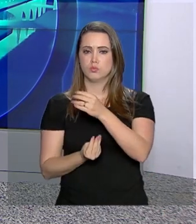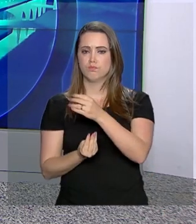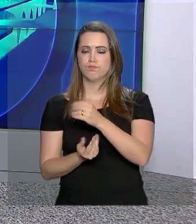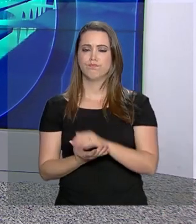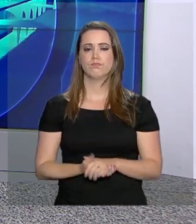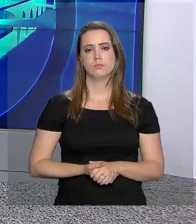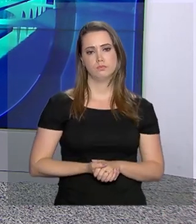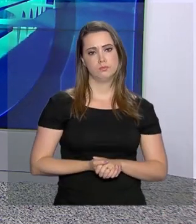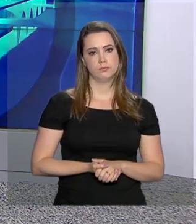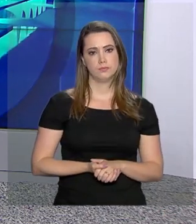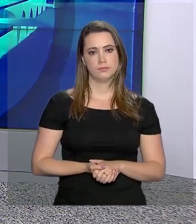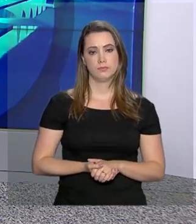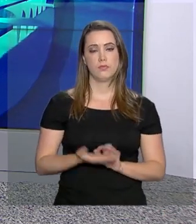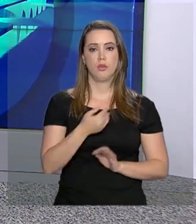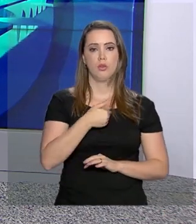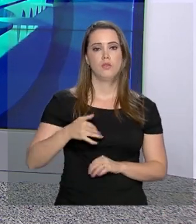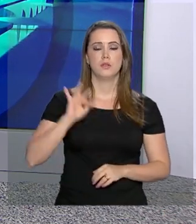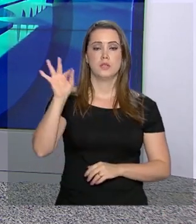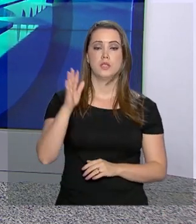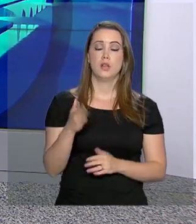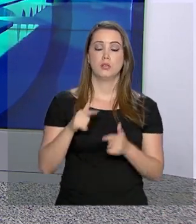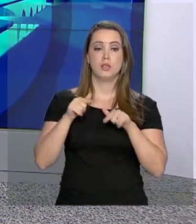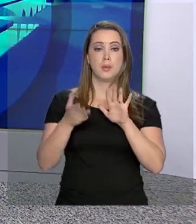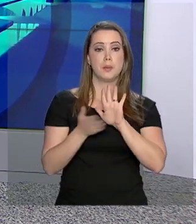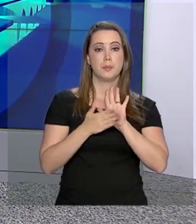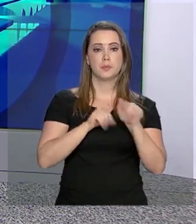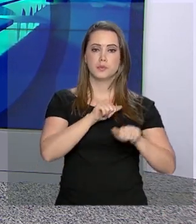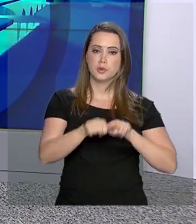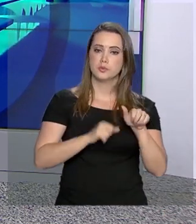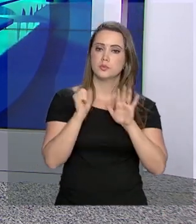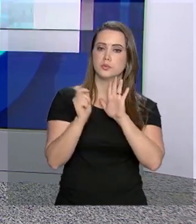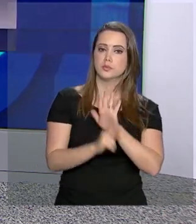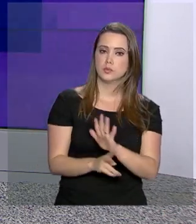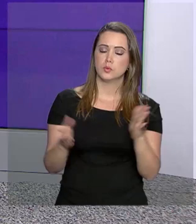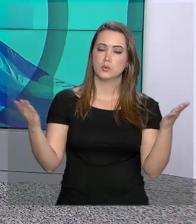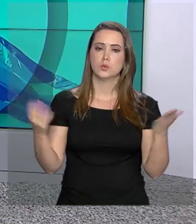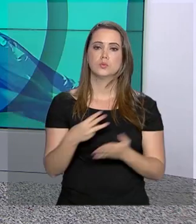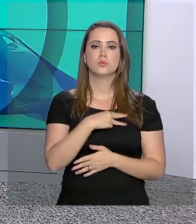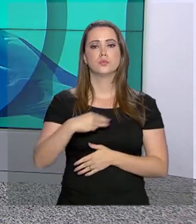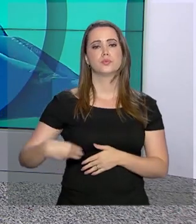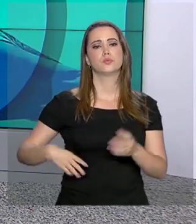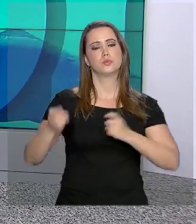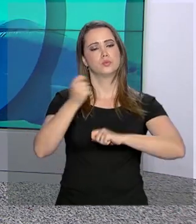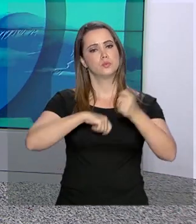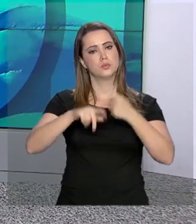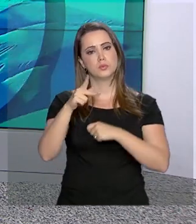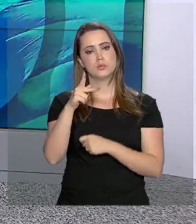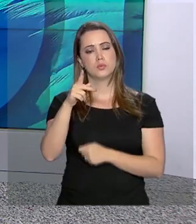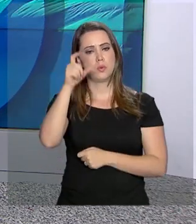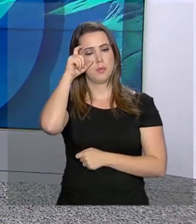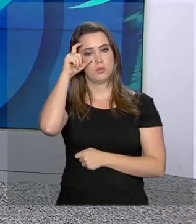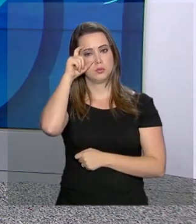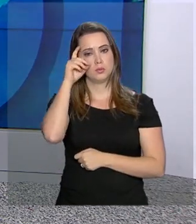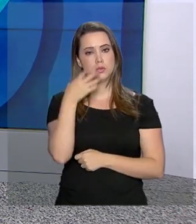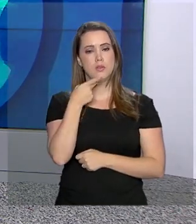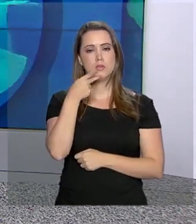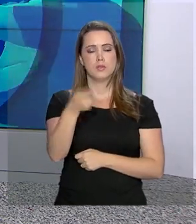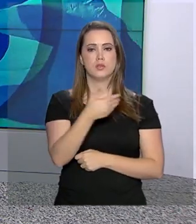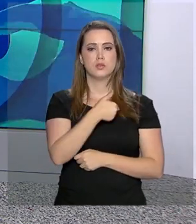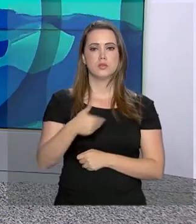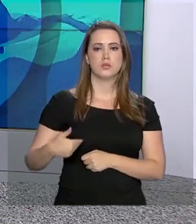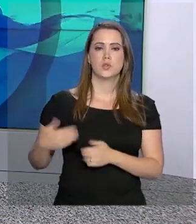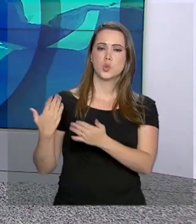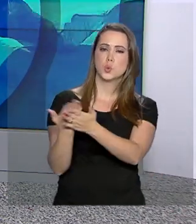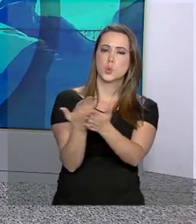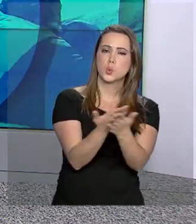E o governo federal segue trabalhando na proposta para a reforma da Previdência. Hoje, o ministro da Economia, Paulo Guedes, disse que o